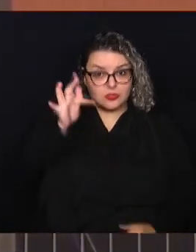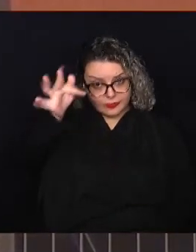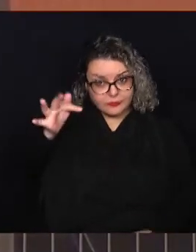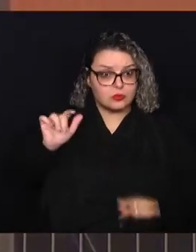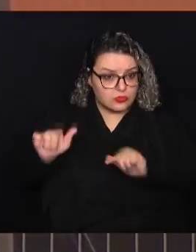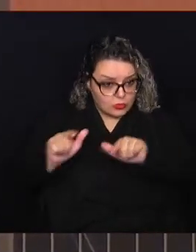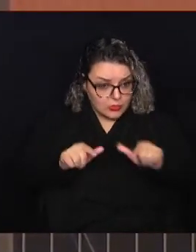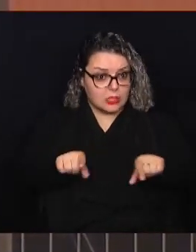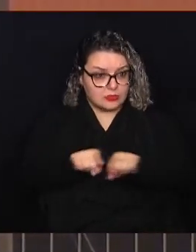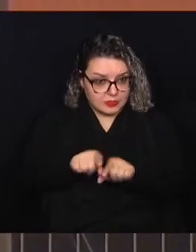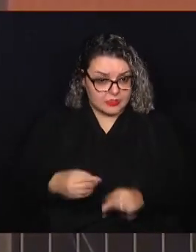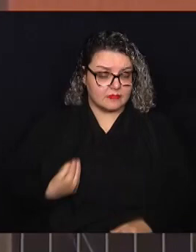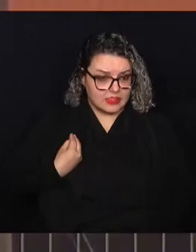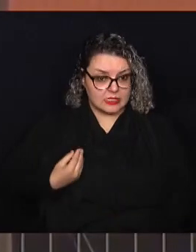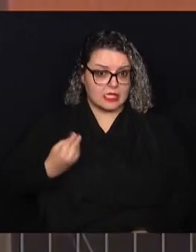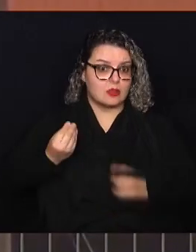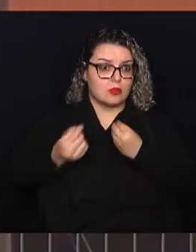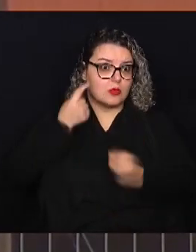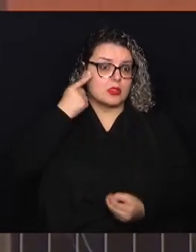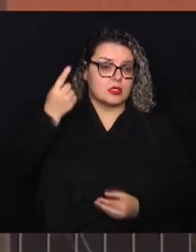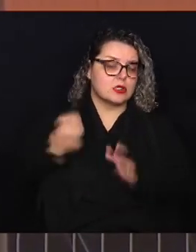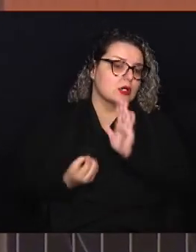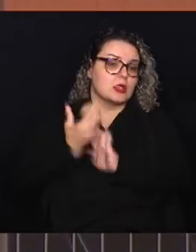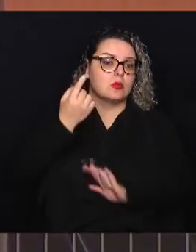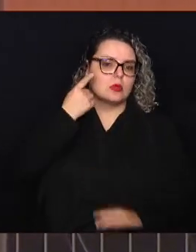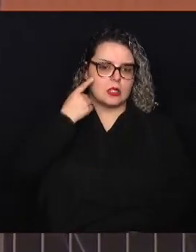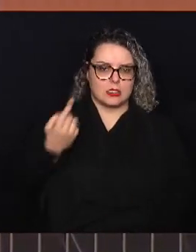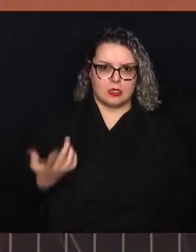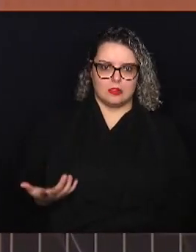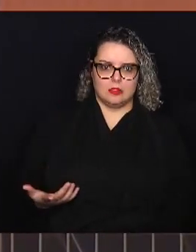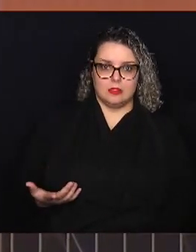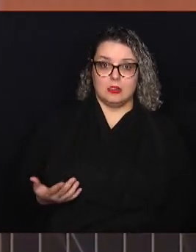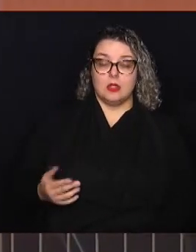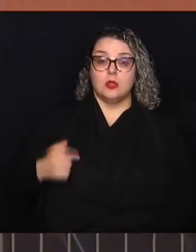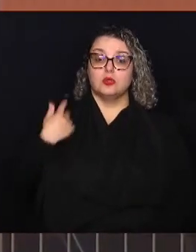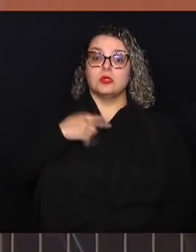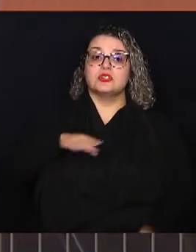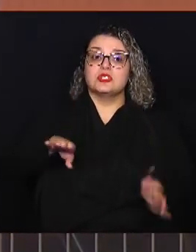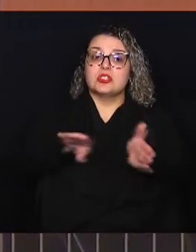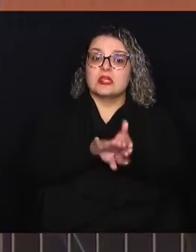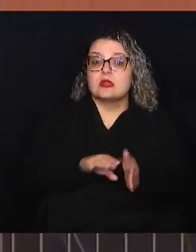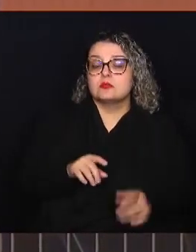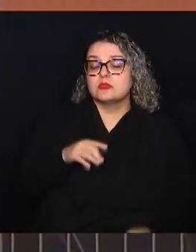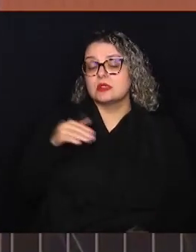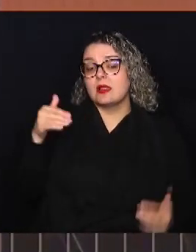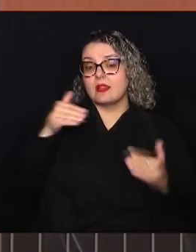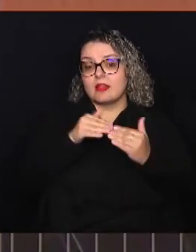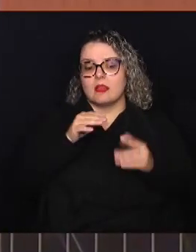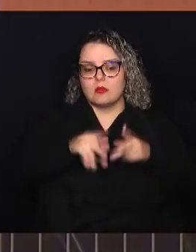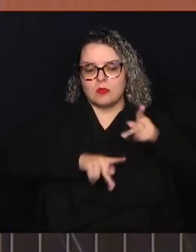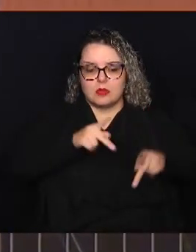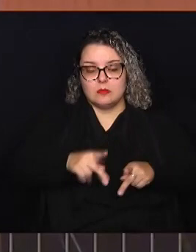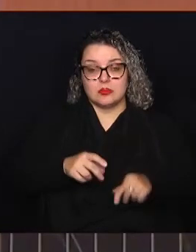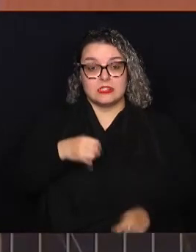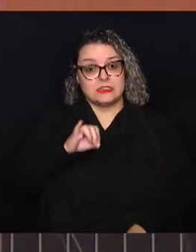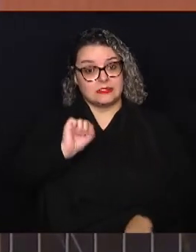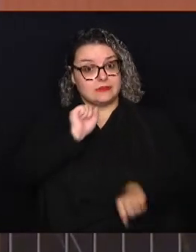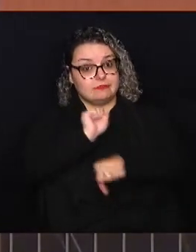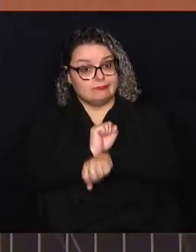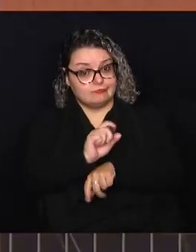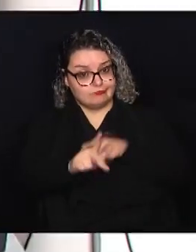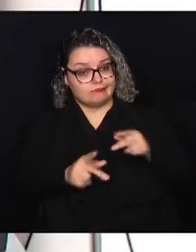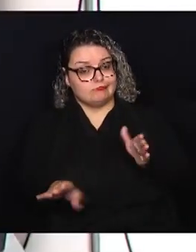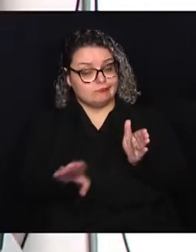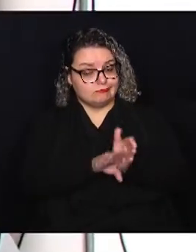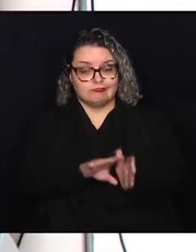surgiu essa ideia, por favor, Renata. O objetivo é a gente ir até a população, né? Porque se a gente for esperar a população vir até nós, dificilmente